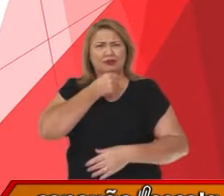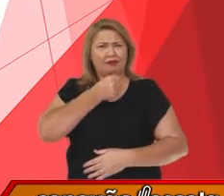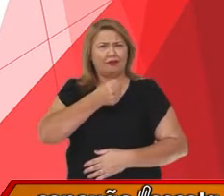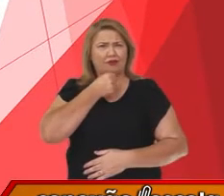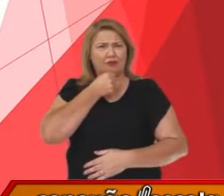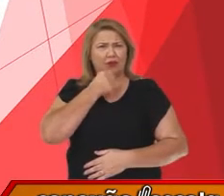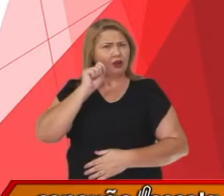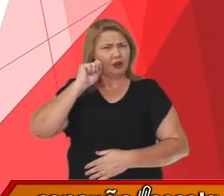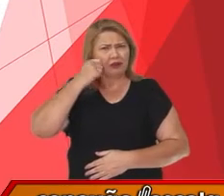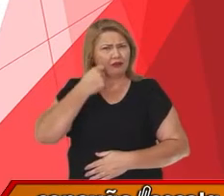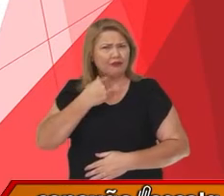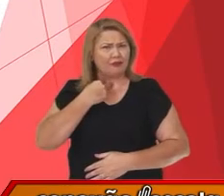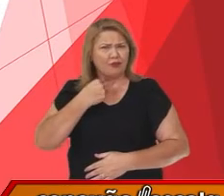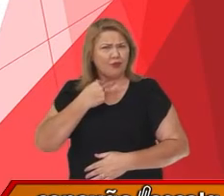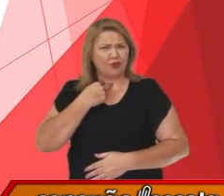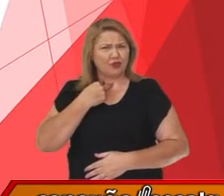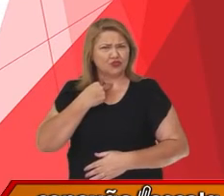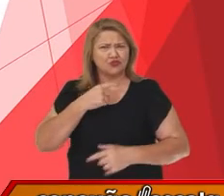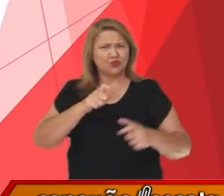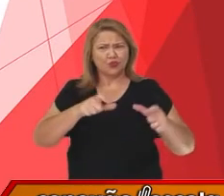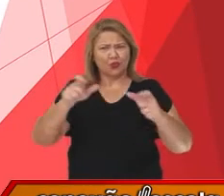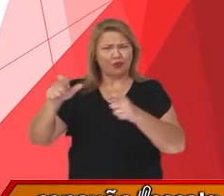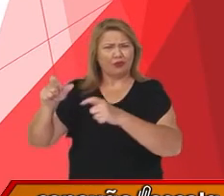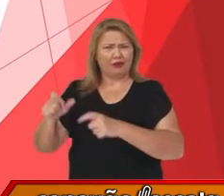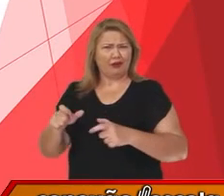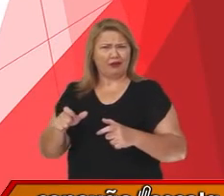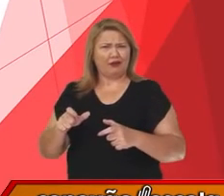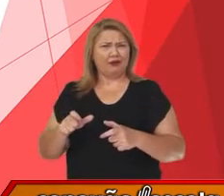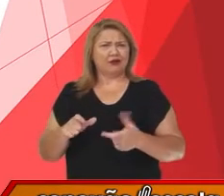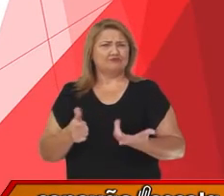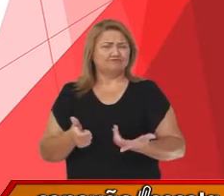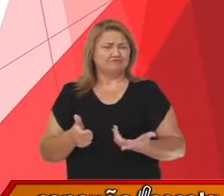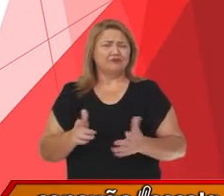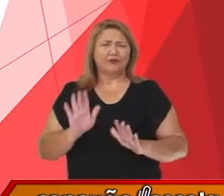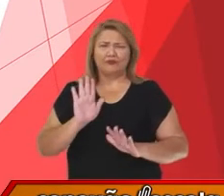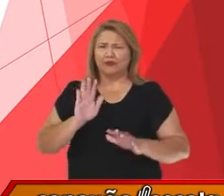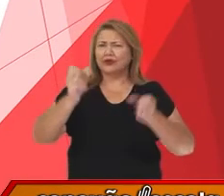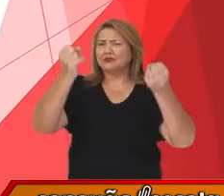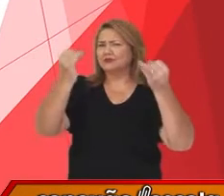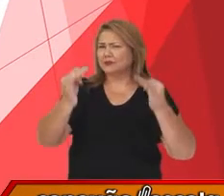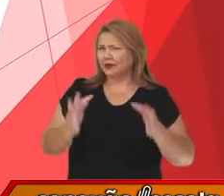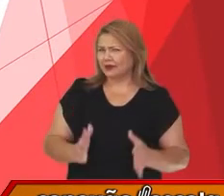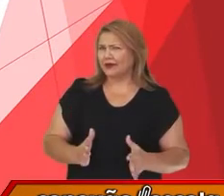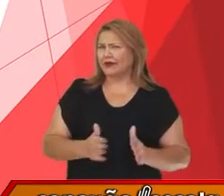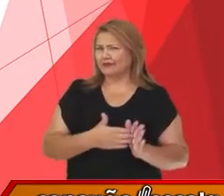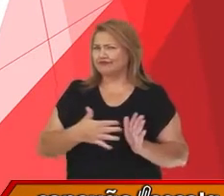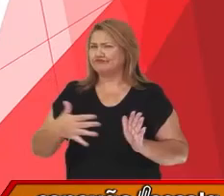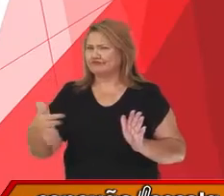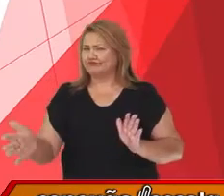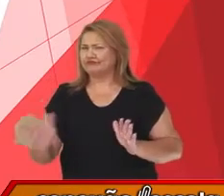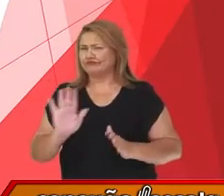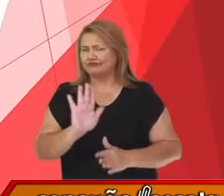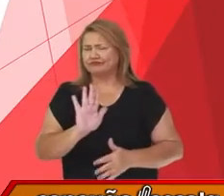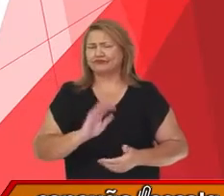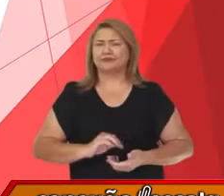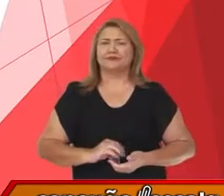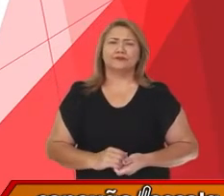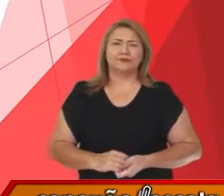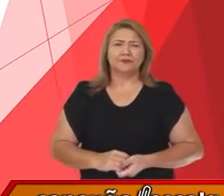que negro não pode ocupar esses espaços. E nós discutiremos essas relações um pouco mais para frente também.